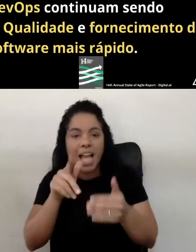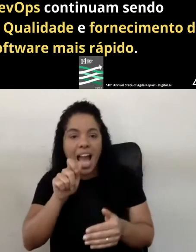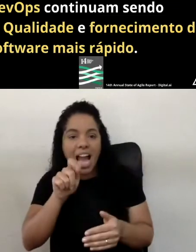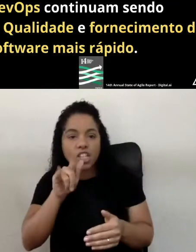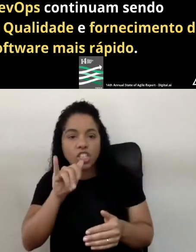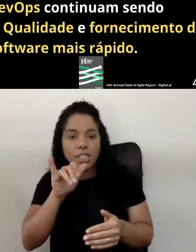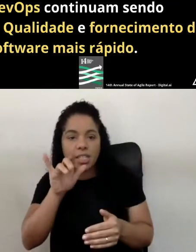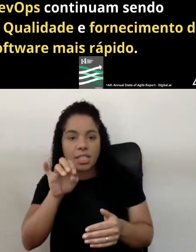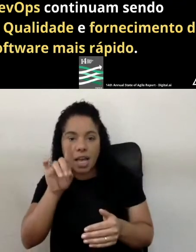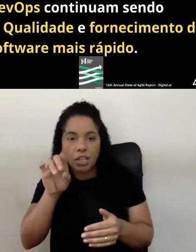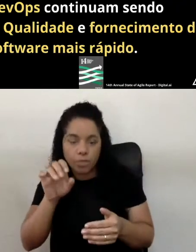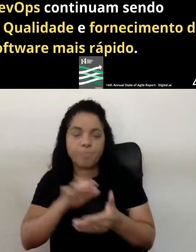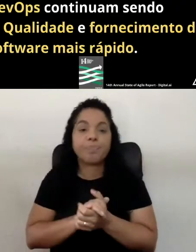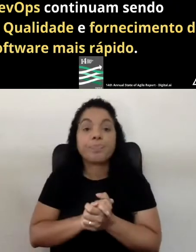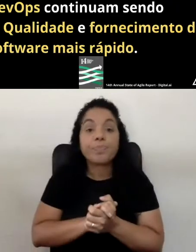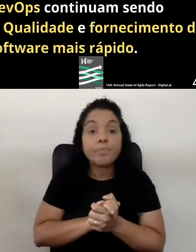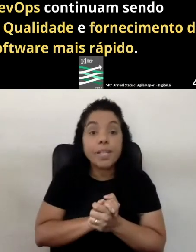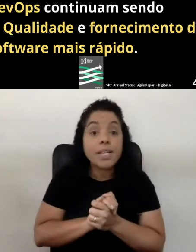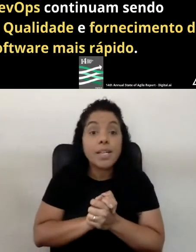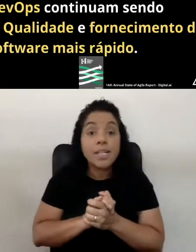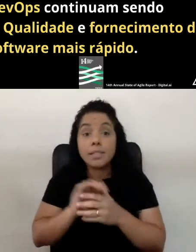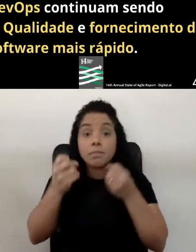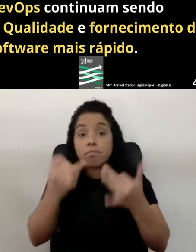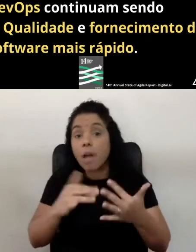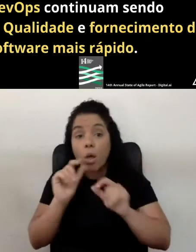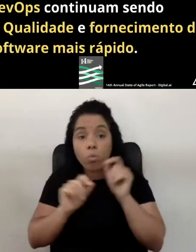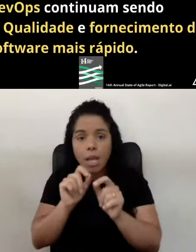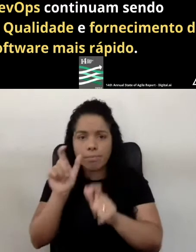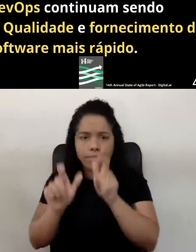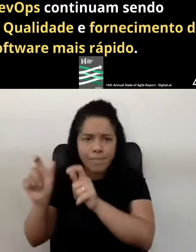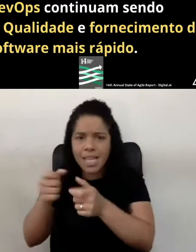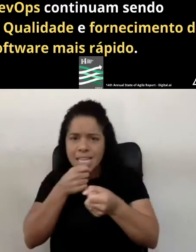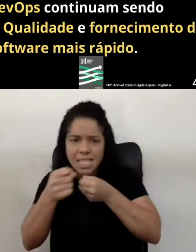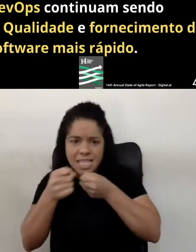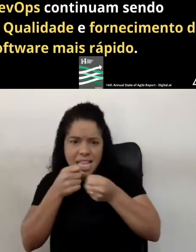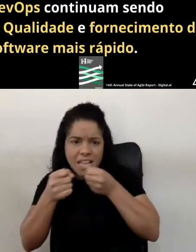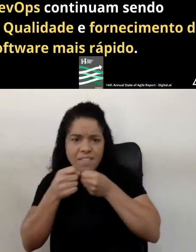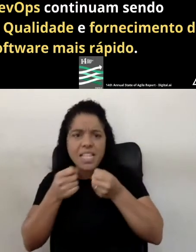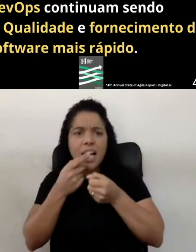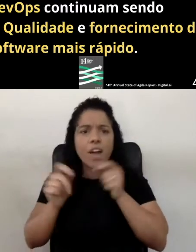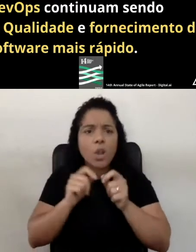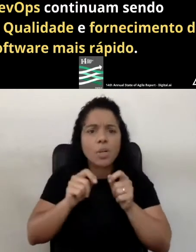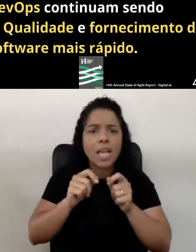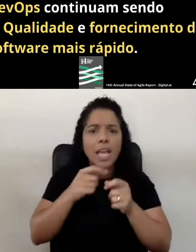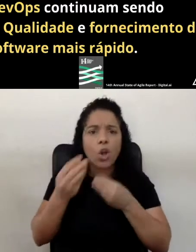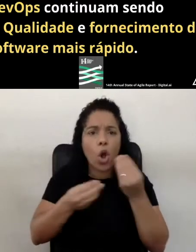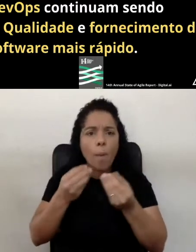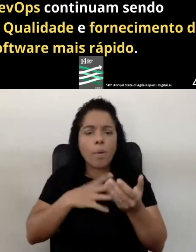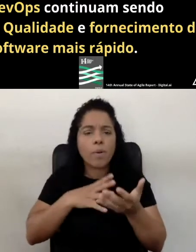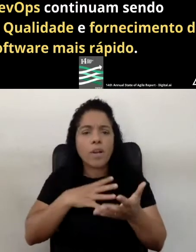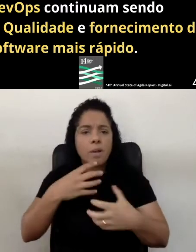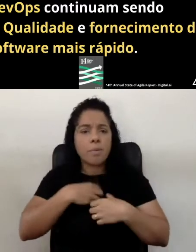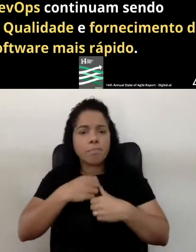E o que eles falaram, né, que os entrevistados citaram que medidas mais críticas de